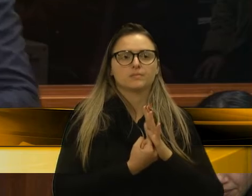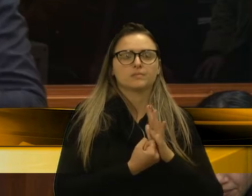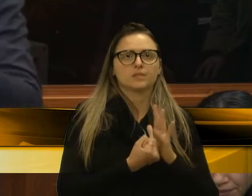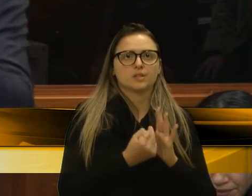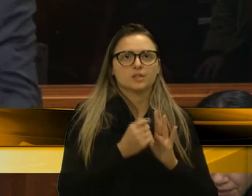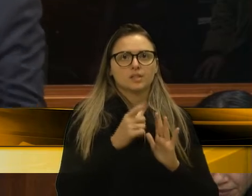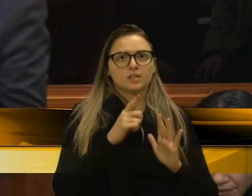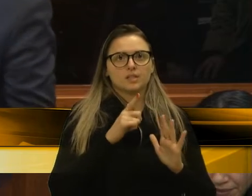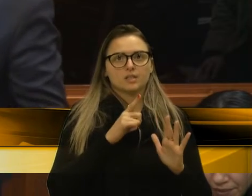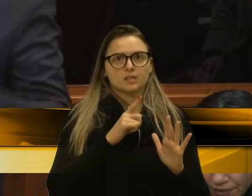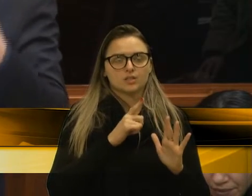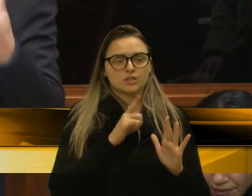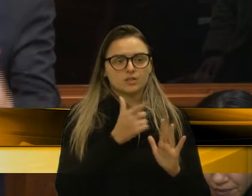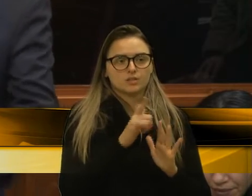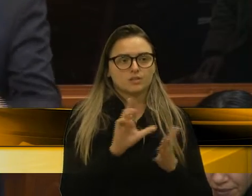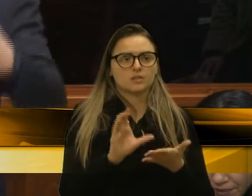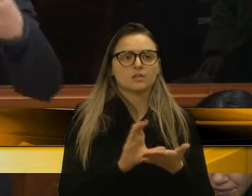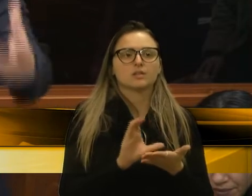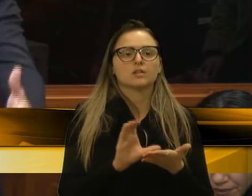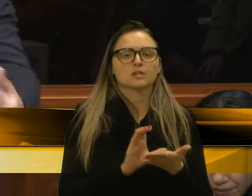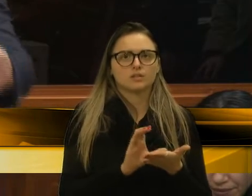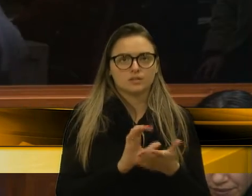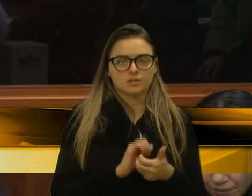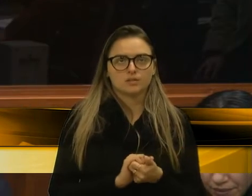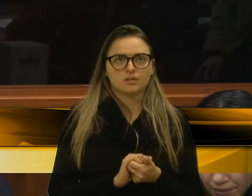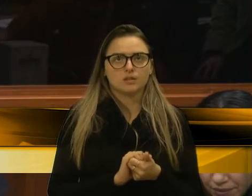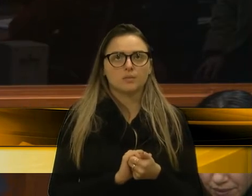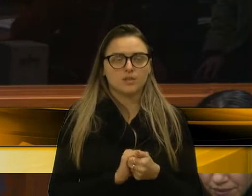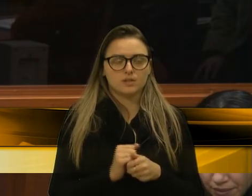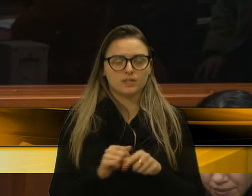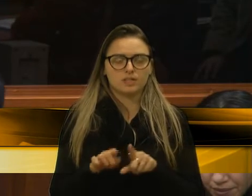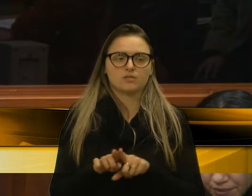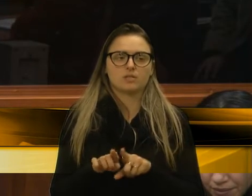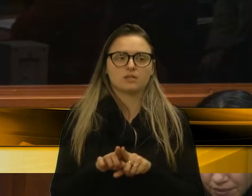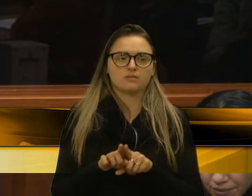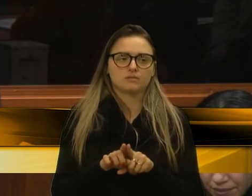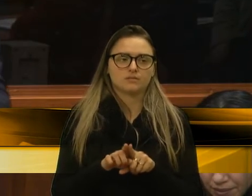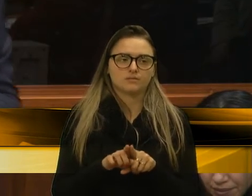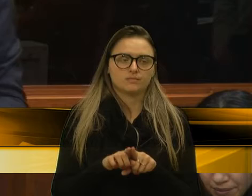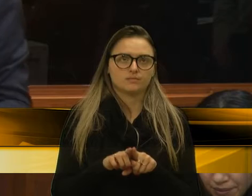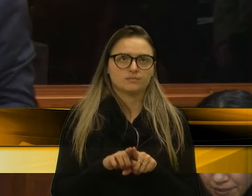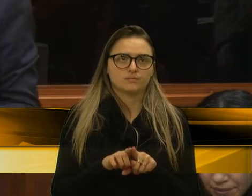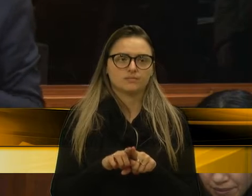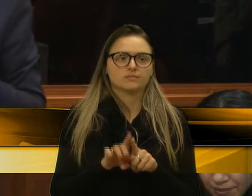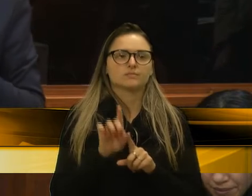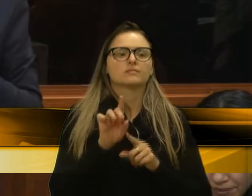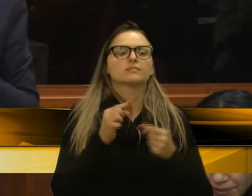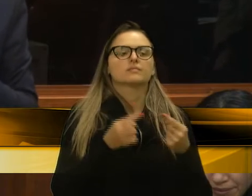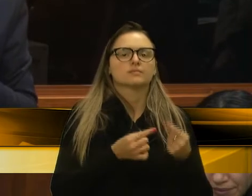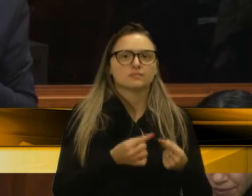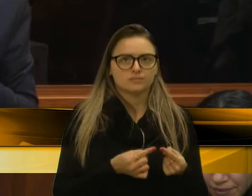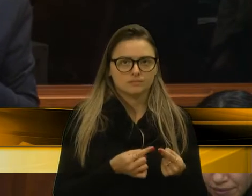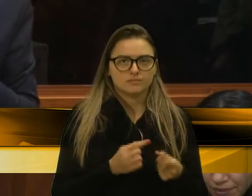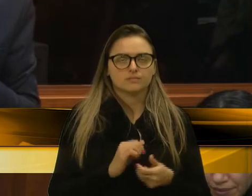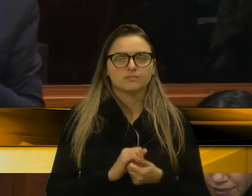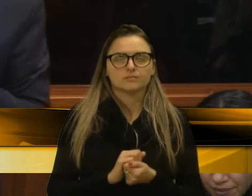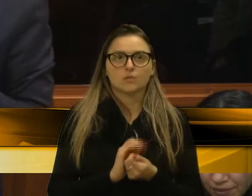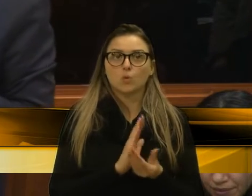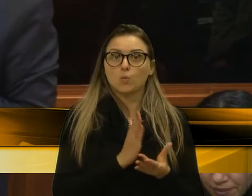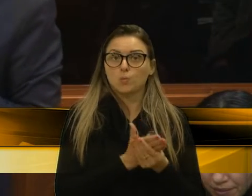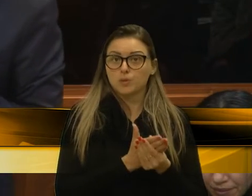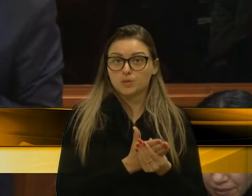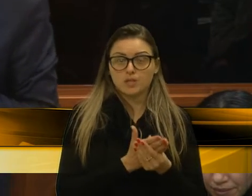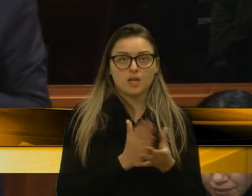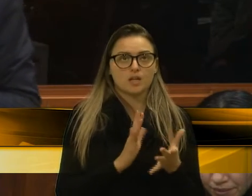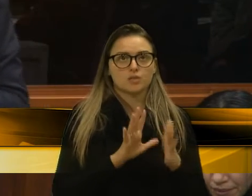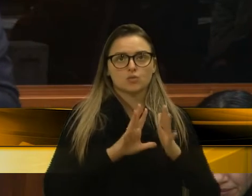promíscua entre candidato, empresa e depois que cobra o resultado, que gerou um processo endêmico